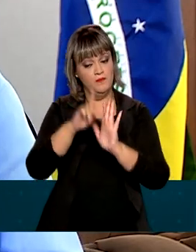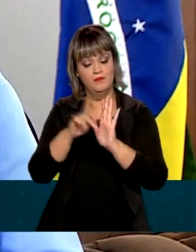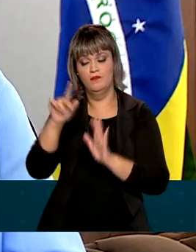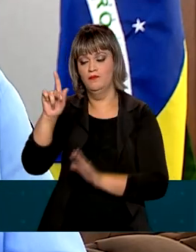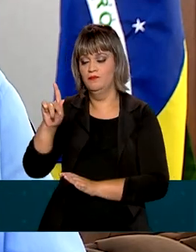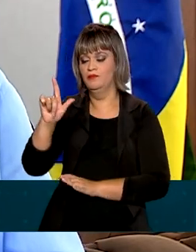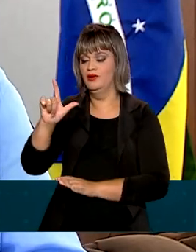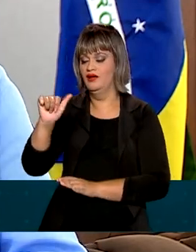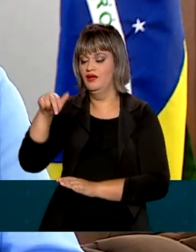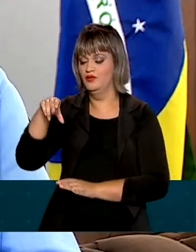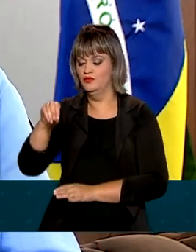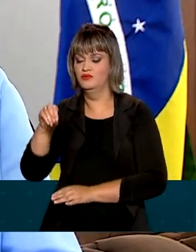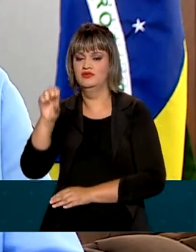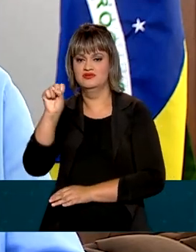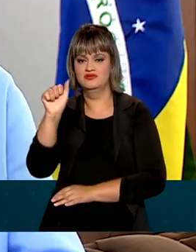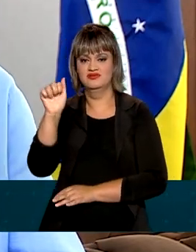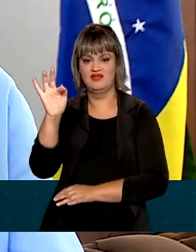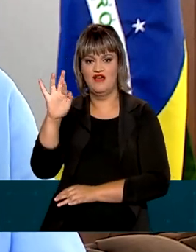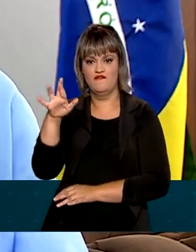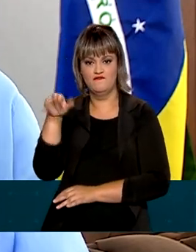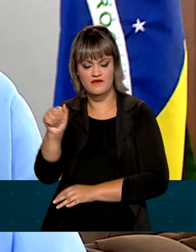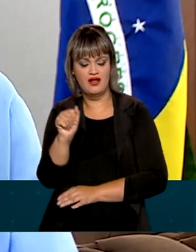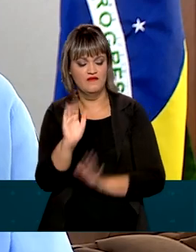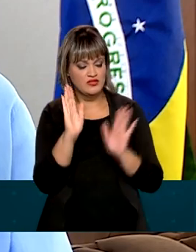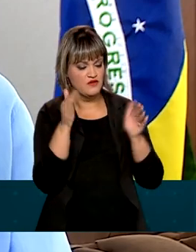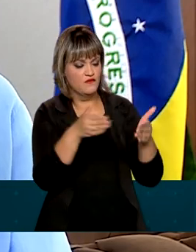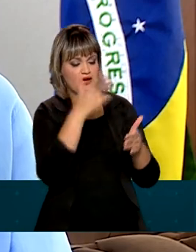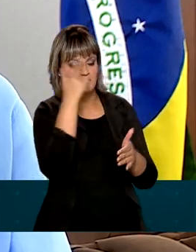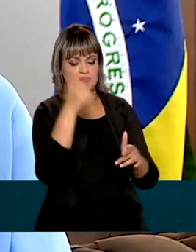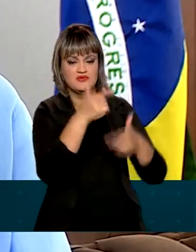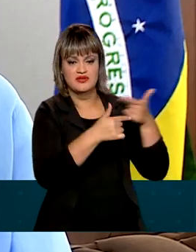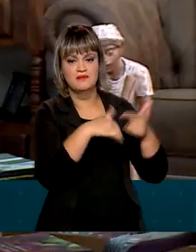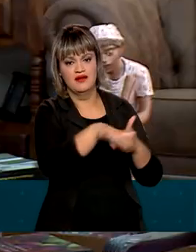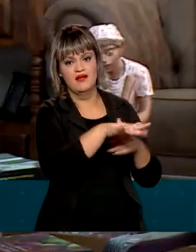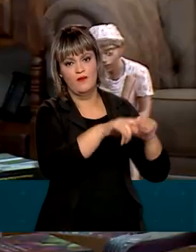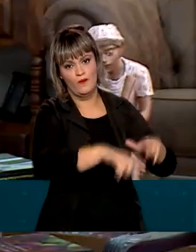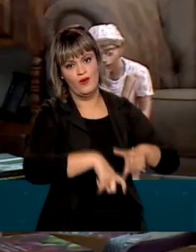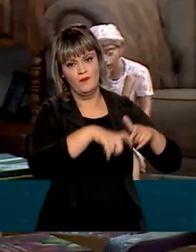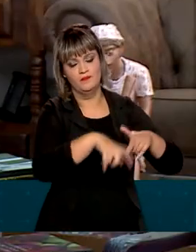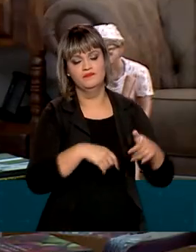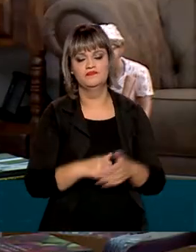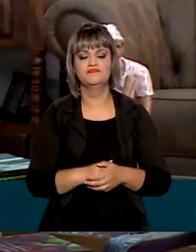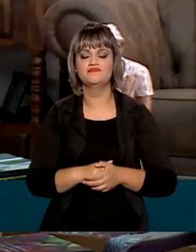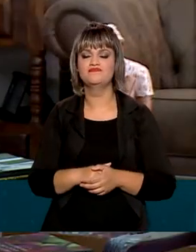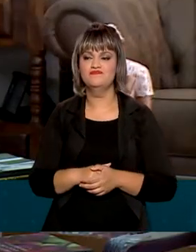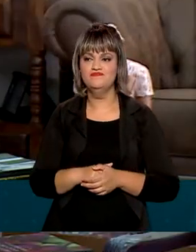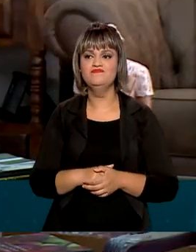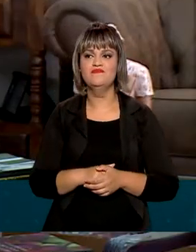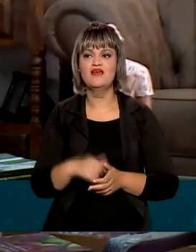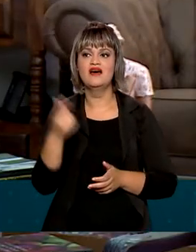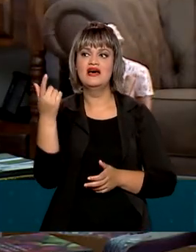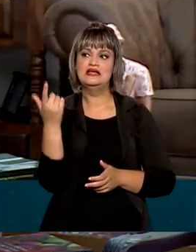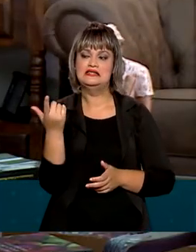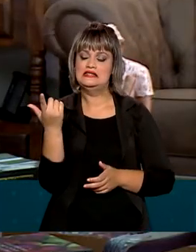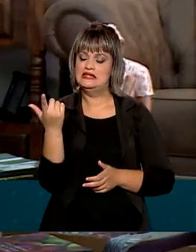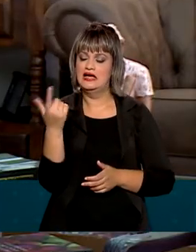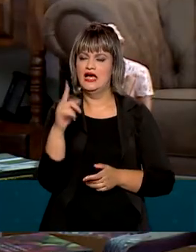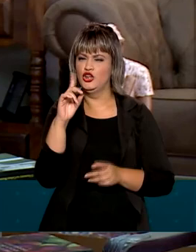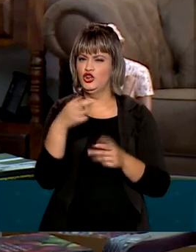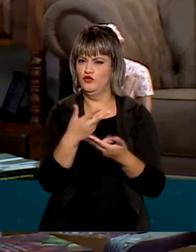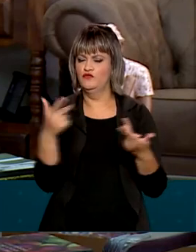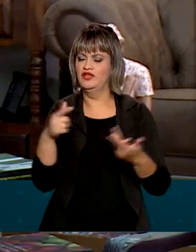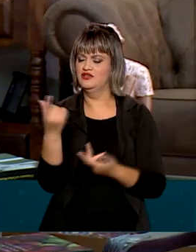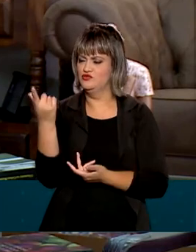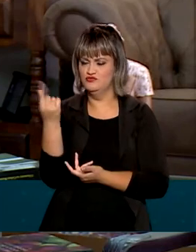será mais dirigido aos pequenos e aos médios produtores rurais. Agora, ministra, uma das novidades foi a destinação de mais recursos para